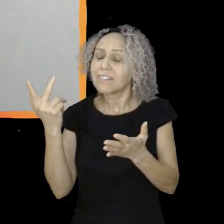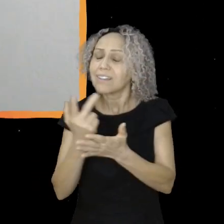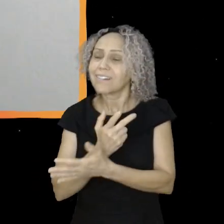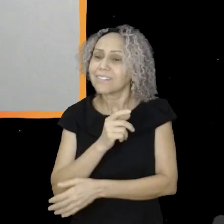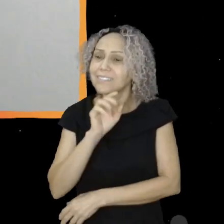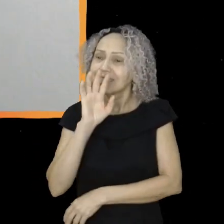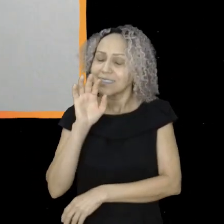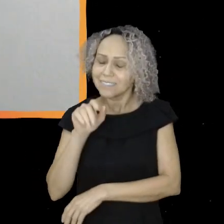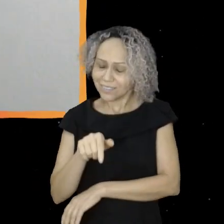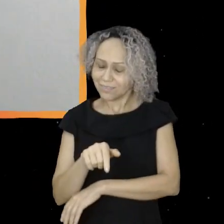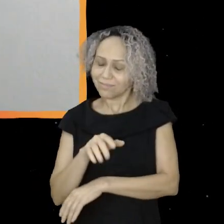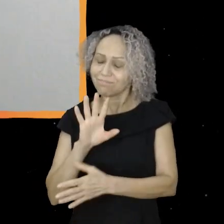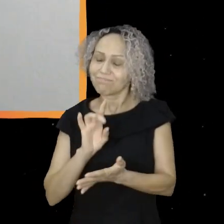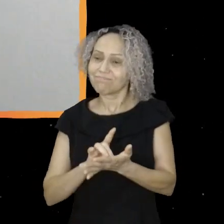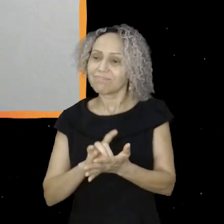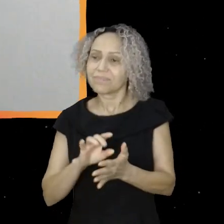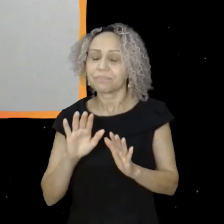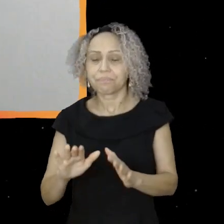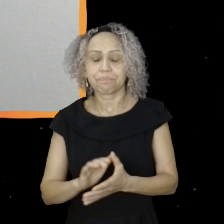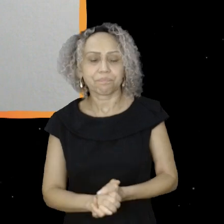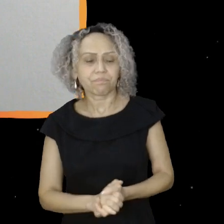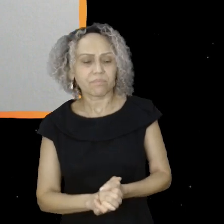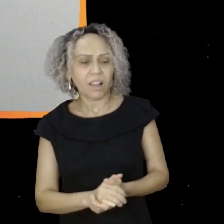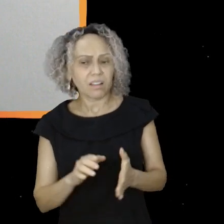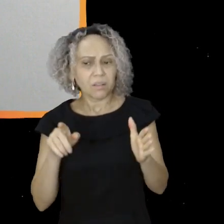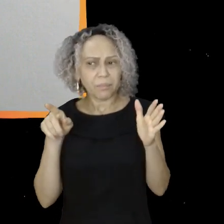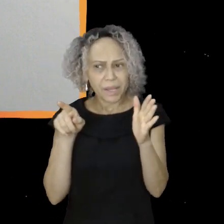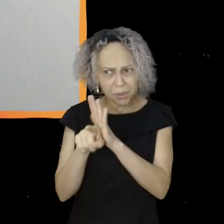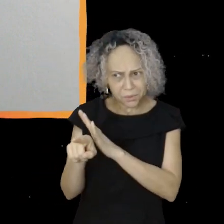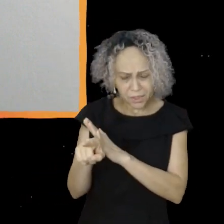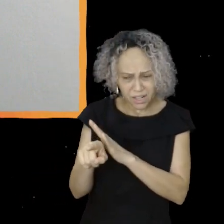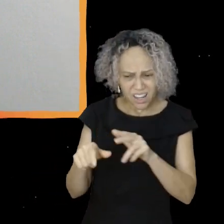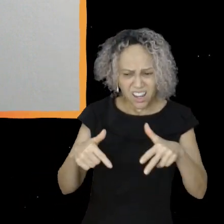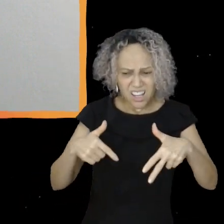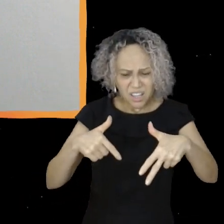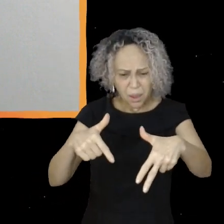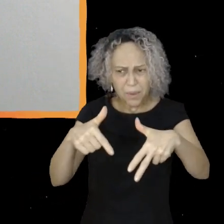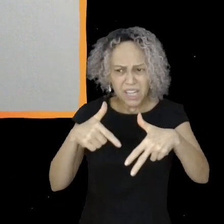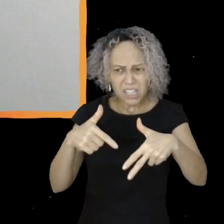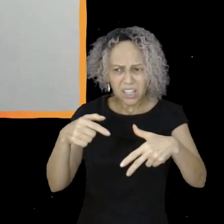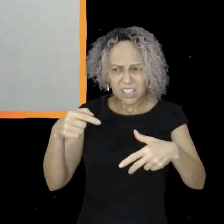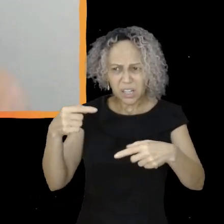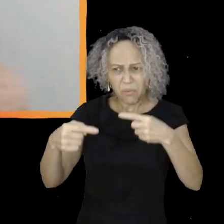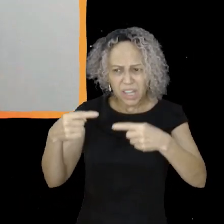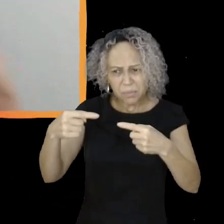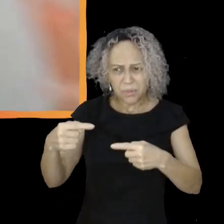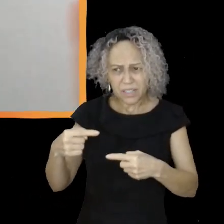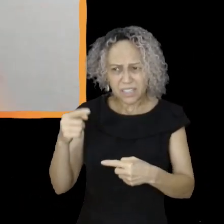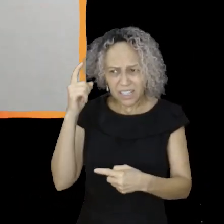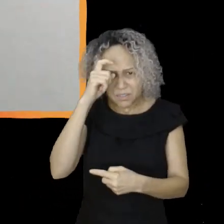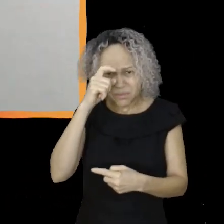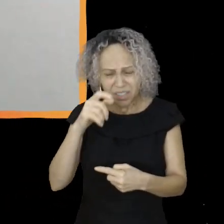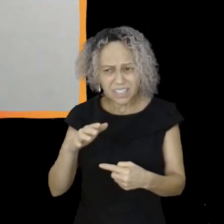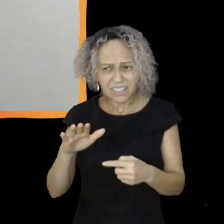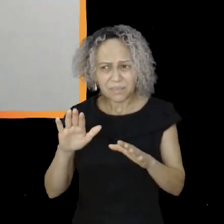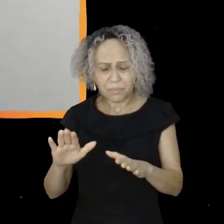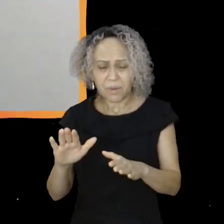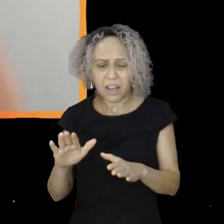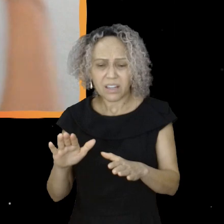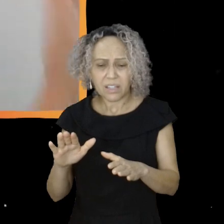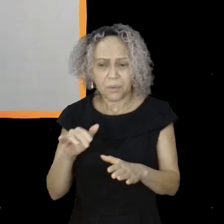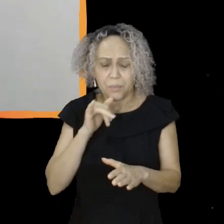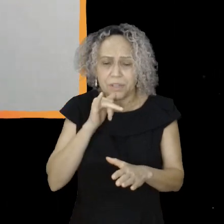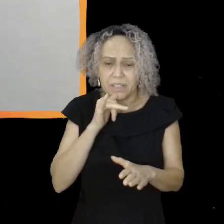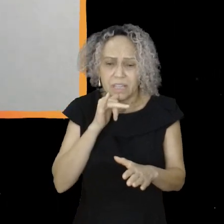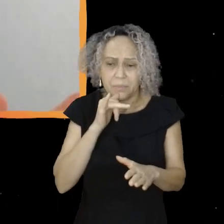Mas, assim, é muito diferente fazer política como militante e nesse lugar institucional. Então, assim, conta pra gente qual a diferença de fazer